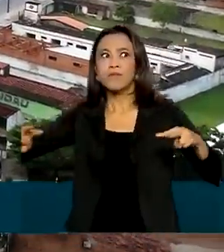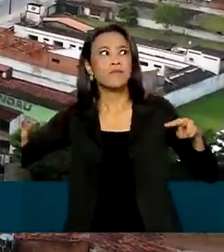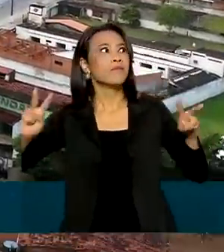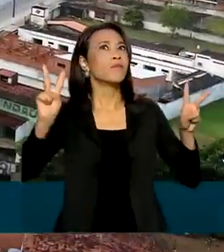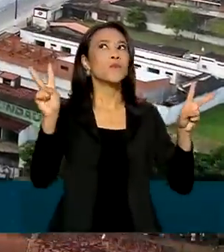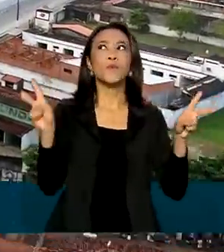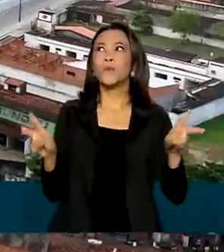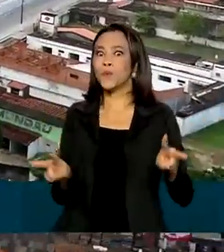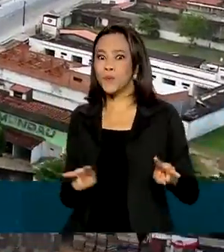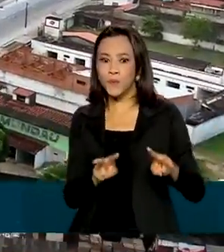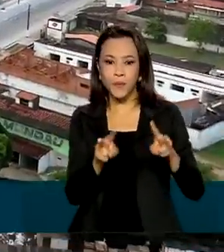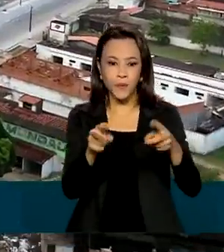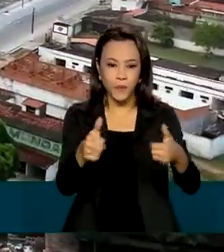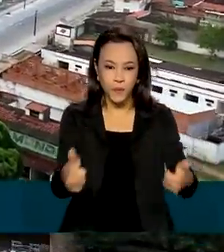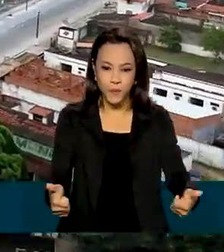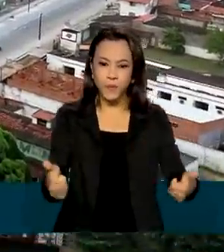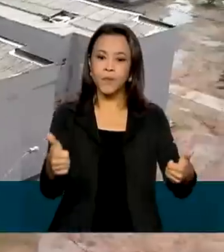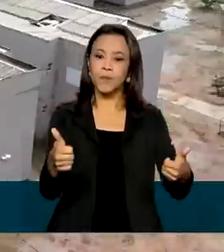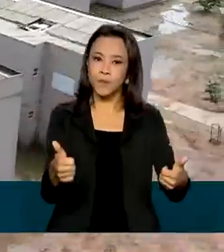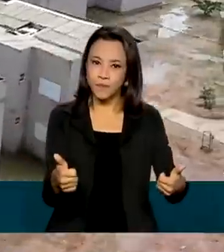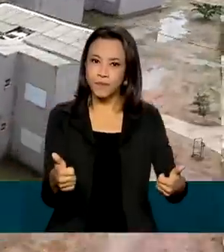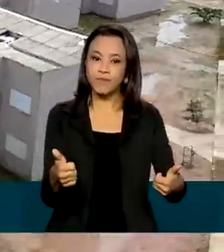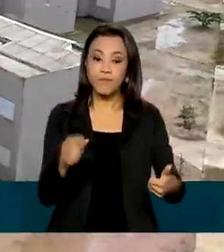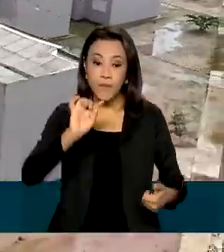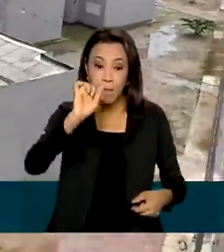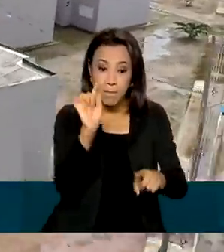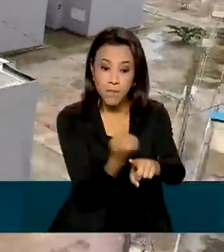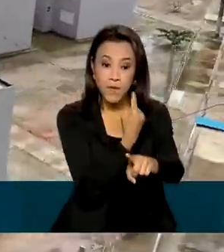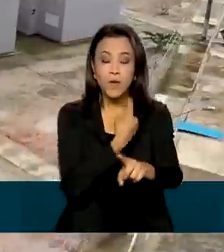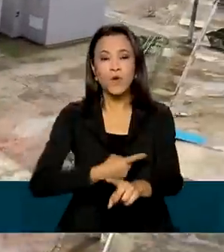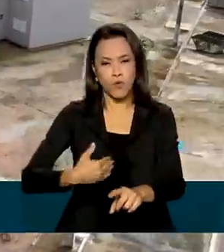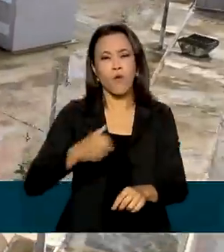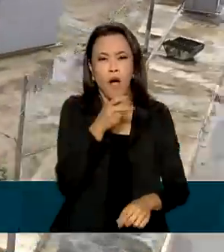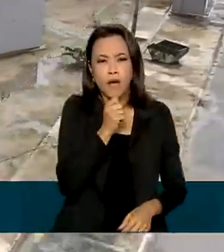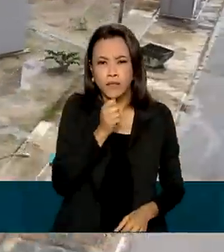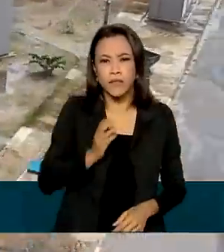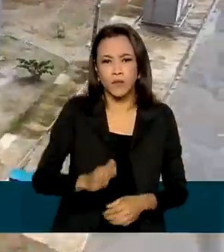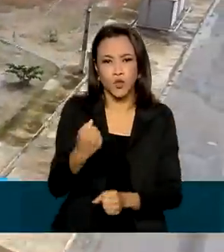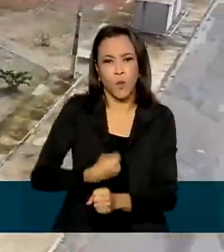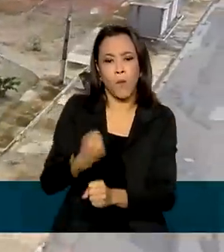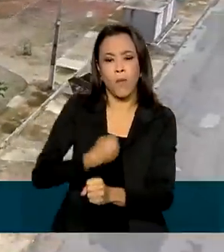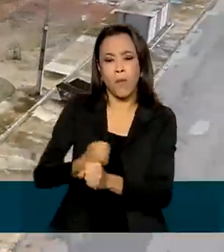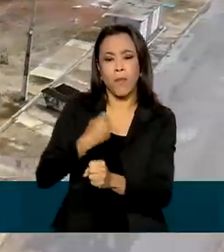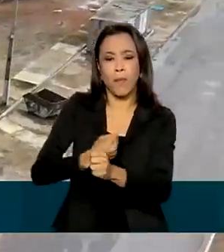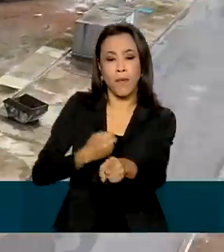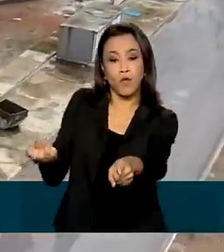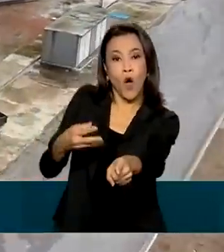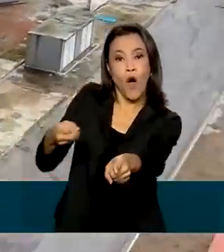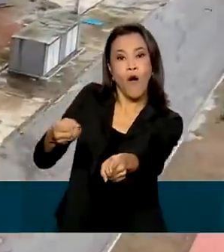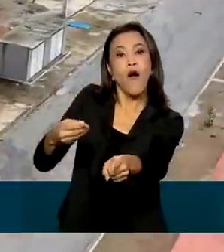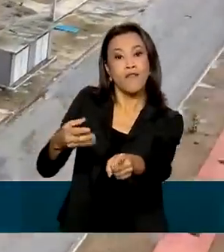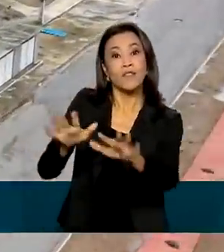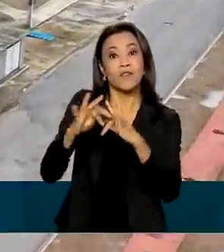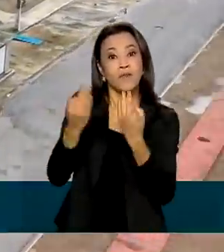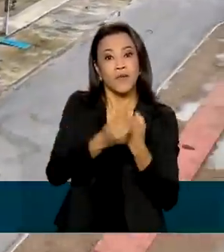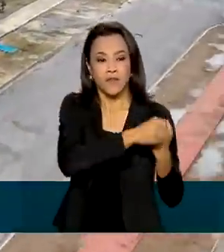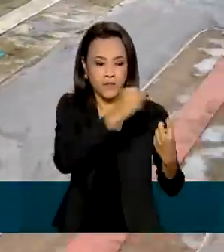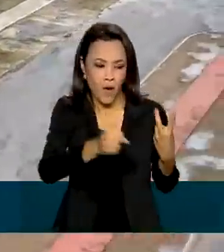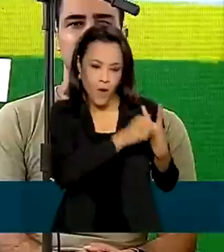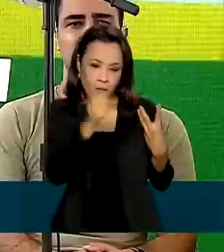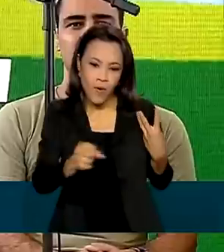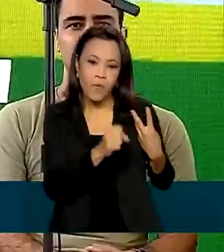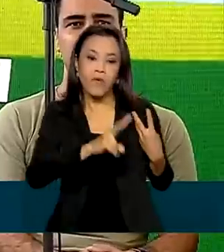Mundau e vai mudar ainda mais. Mil unidades estão em construção e vão abrigar novas famílias em situação de vulnerabilidade.